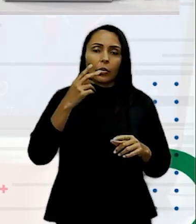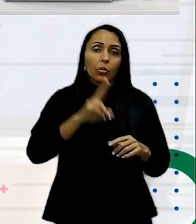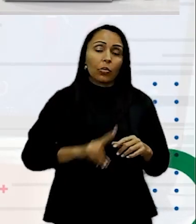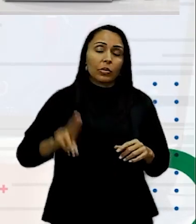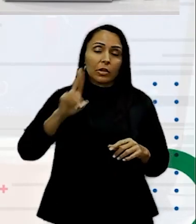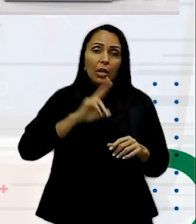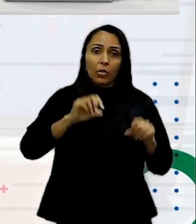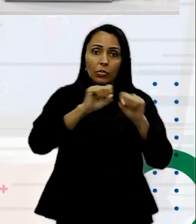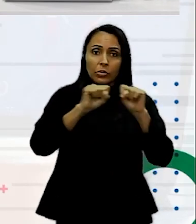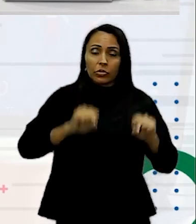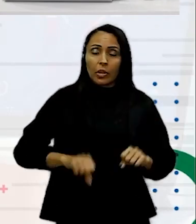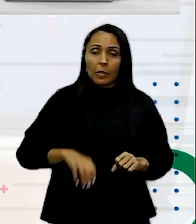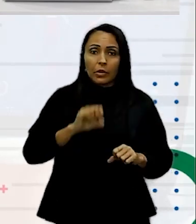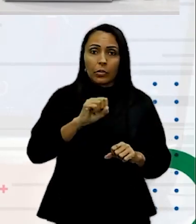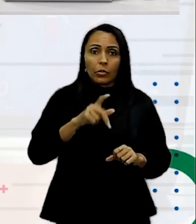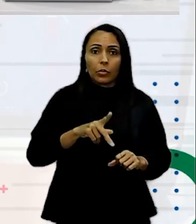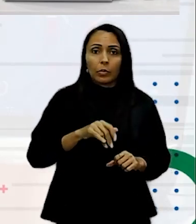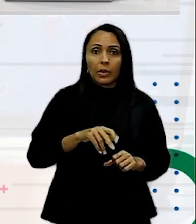De 8 pixels